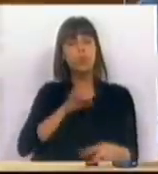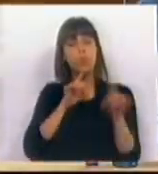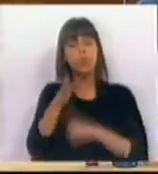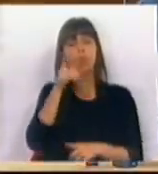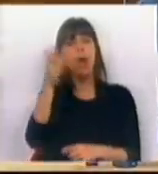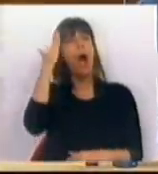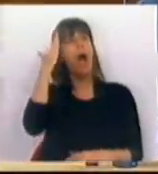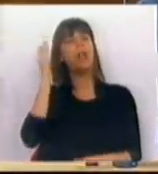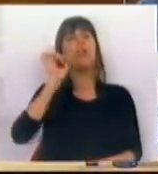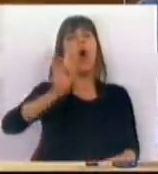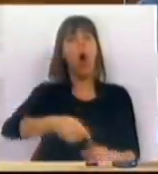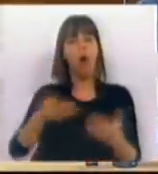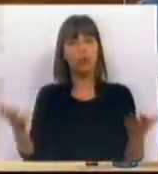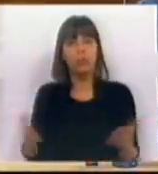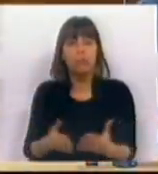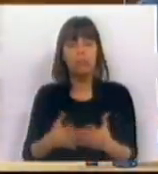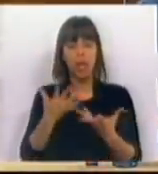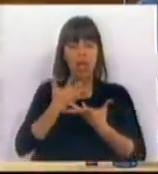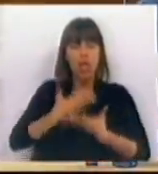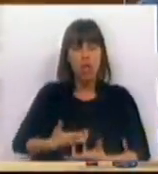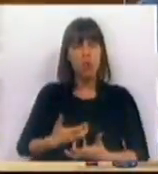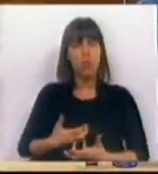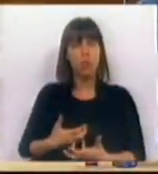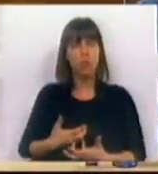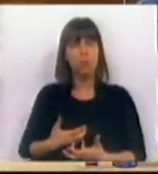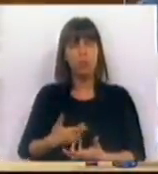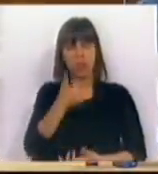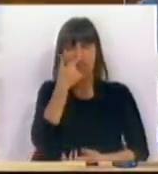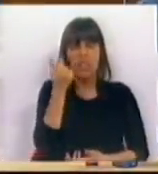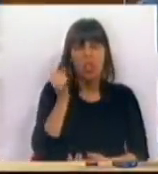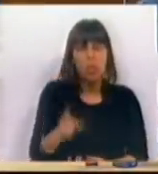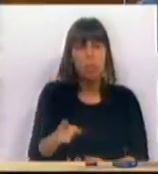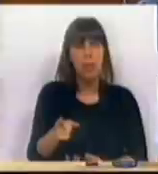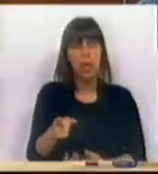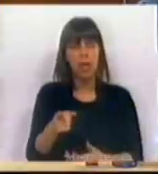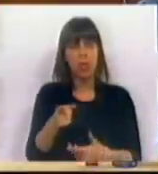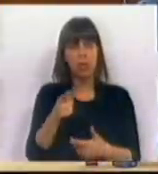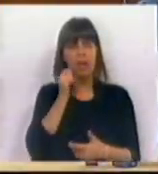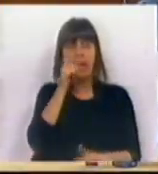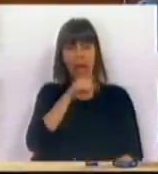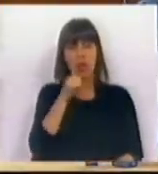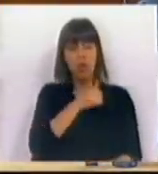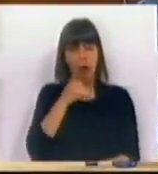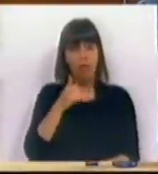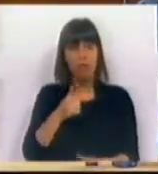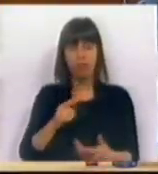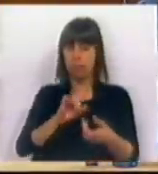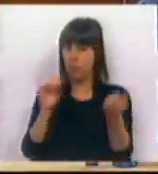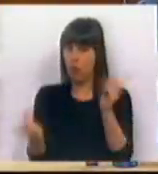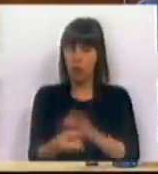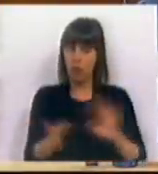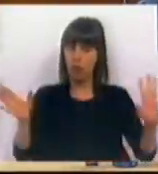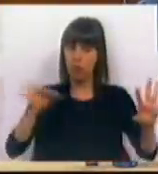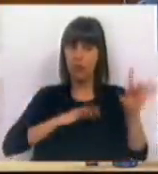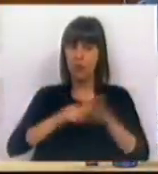o Sr. Deputado entende por insulto, desprezo pelos que sofreram. É ao contrário,